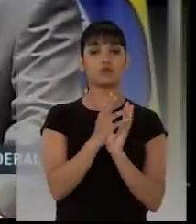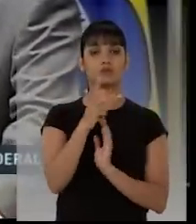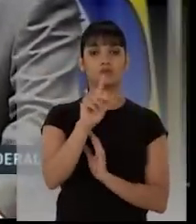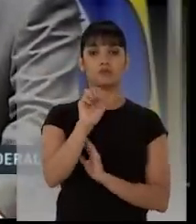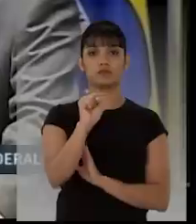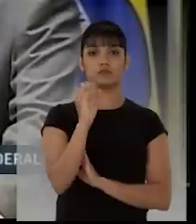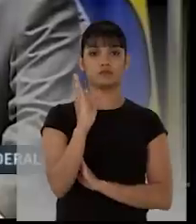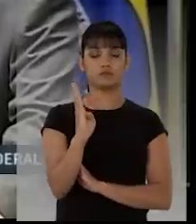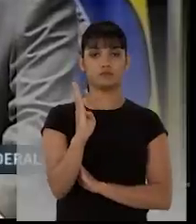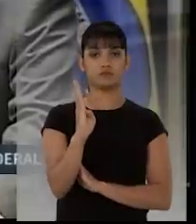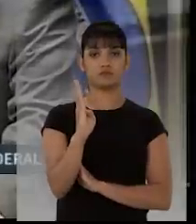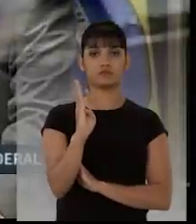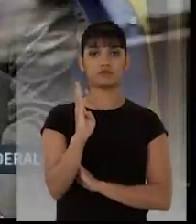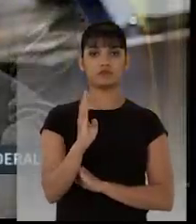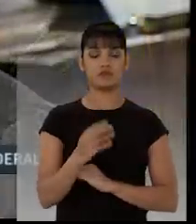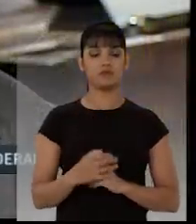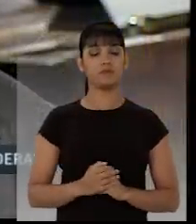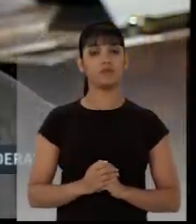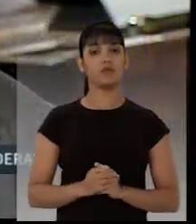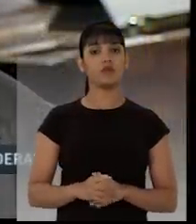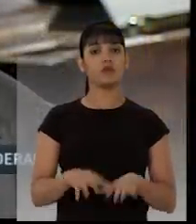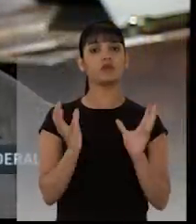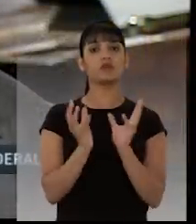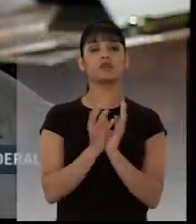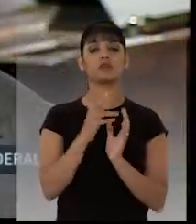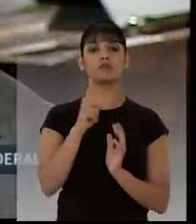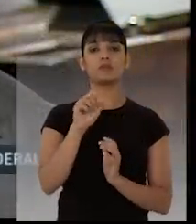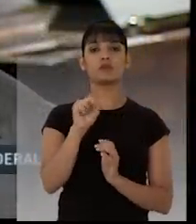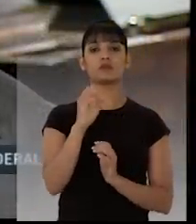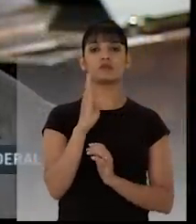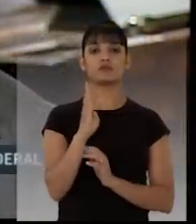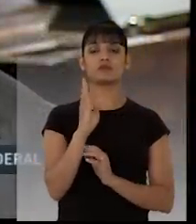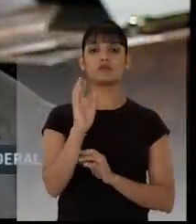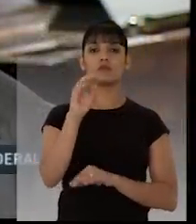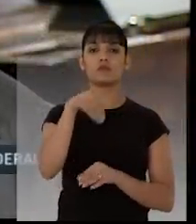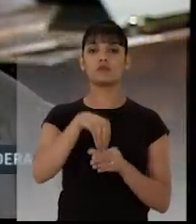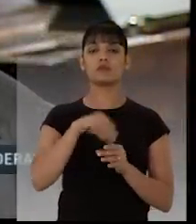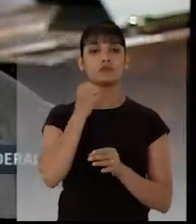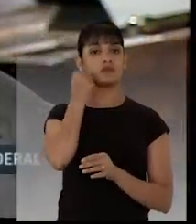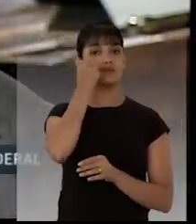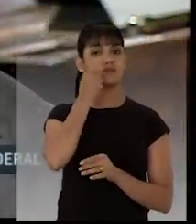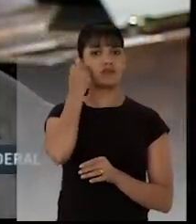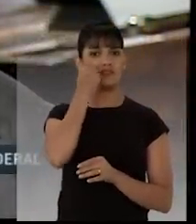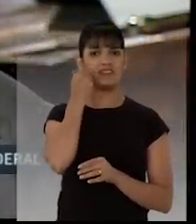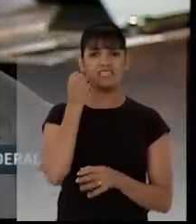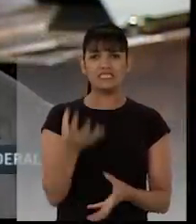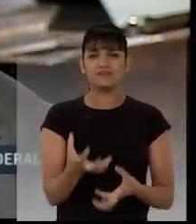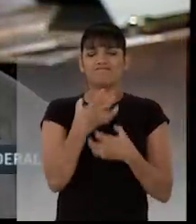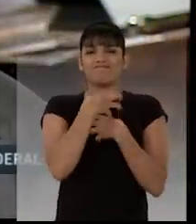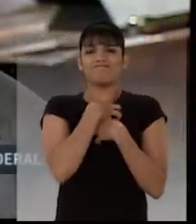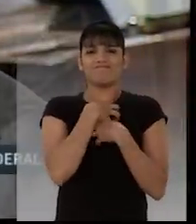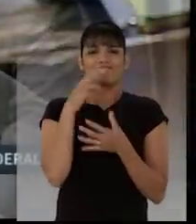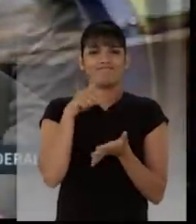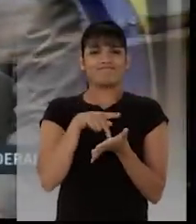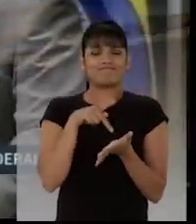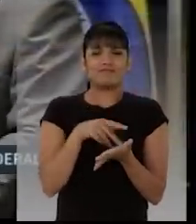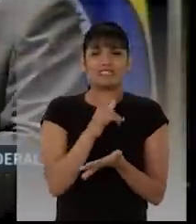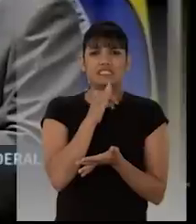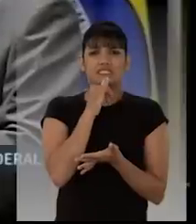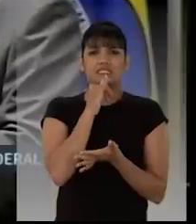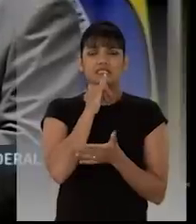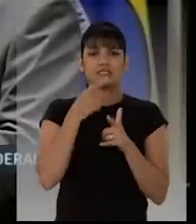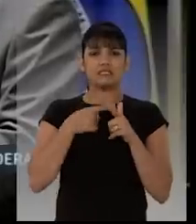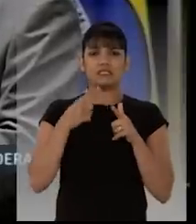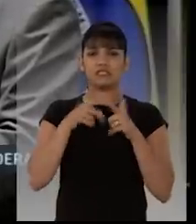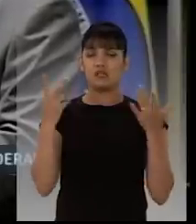A bancada do Partido Socialista Brasileiro no Senado, profundamente chocada com a tragédia ocorrida na manhã de hoje